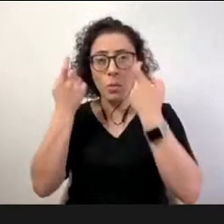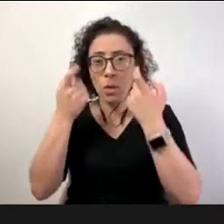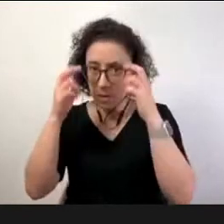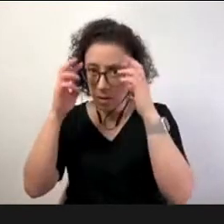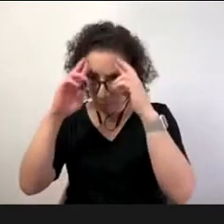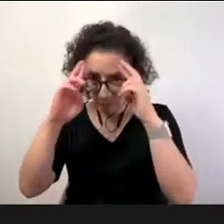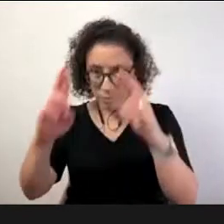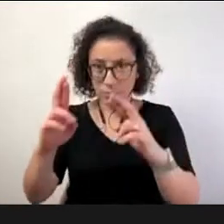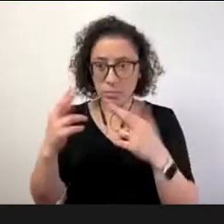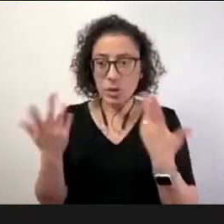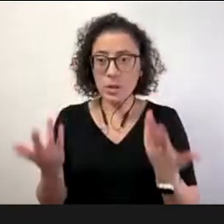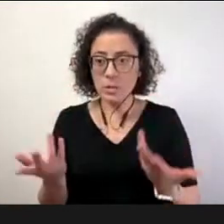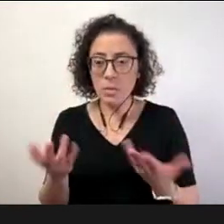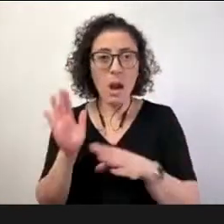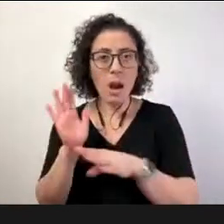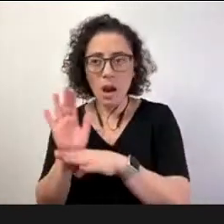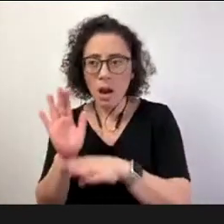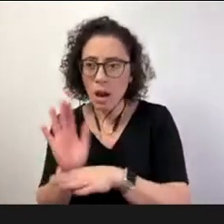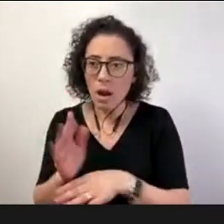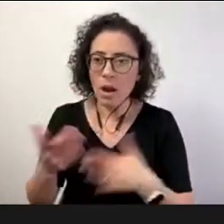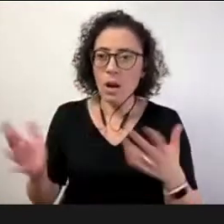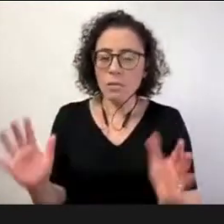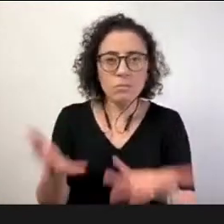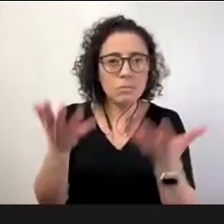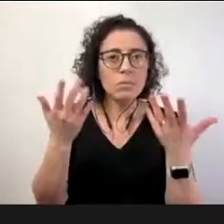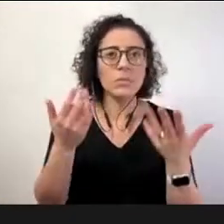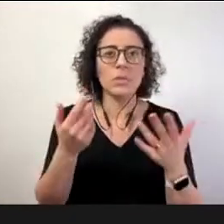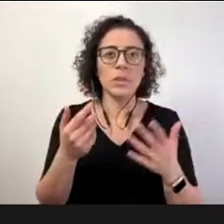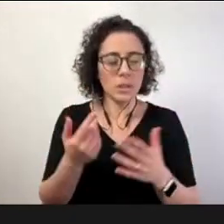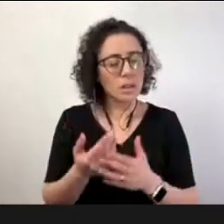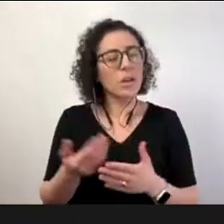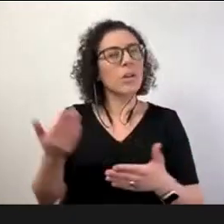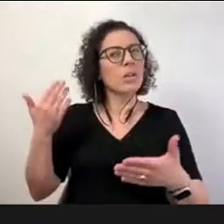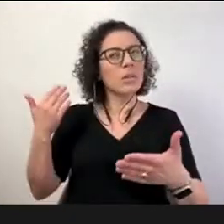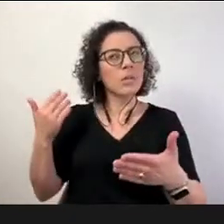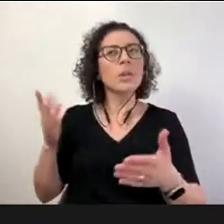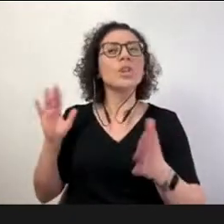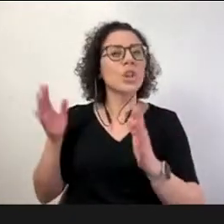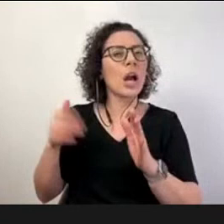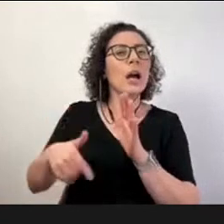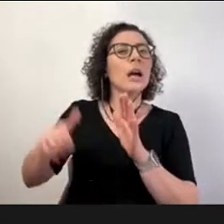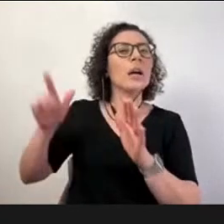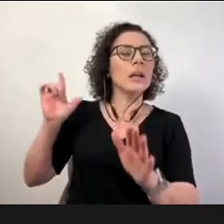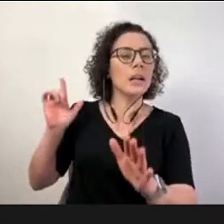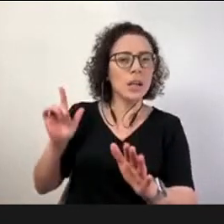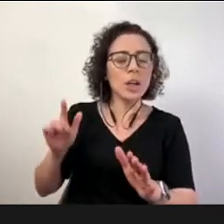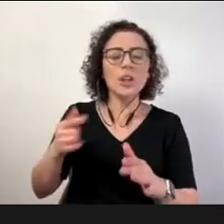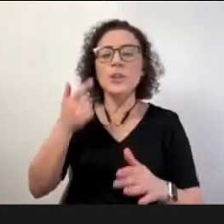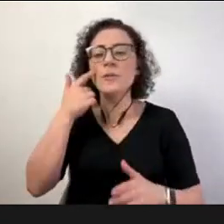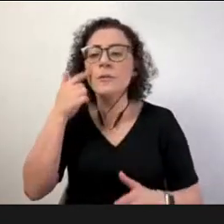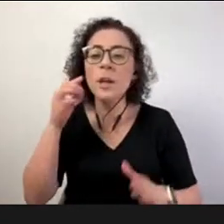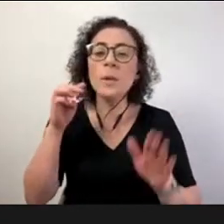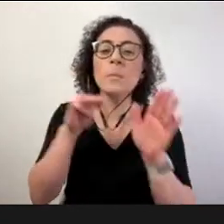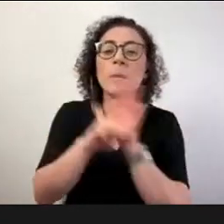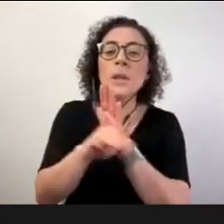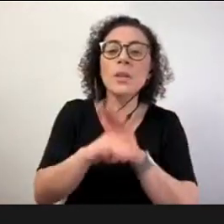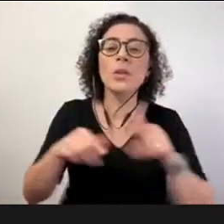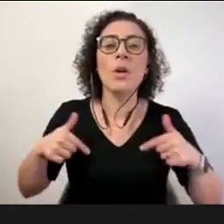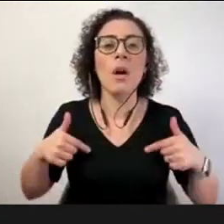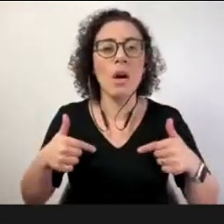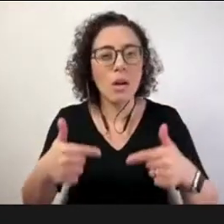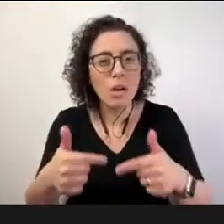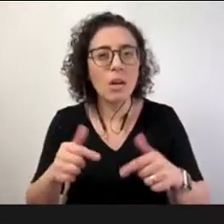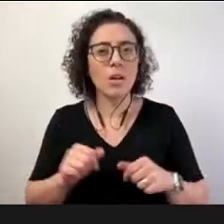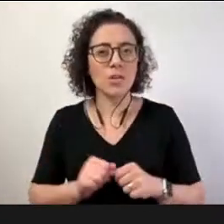que já há alguns anos olha para o modelo de competências que valoriza as metodologias ativas que tenta